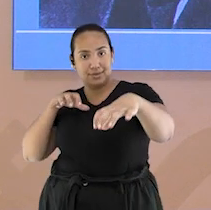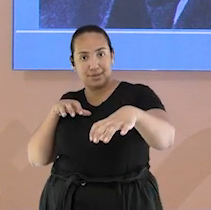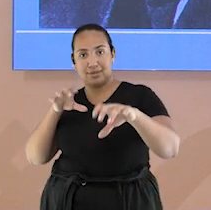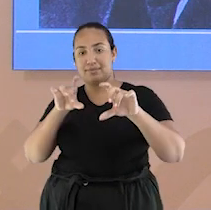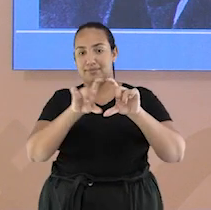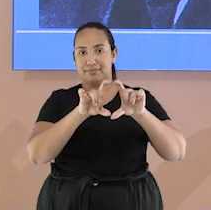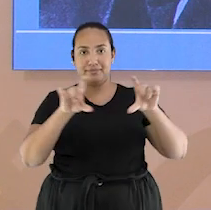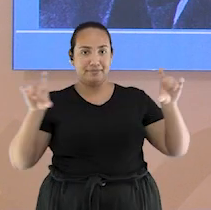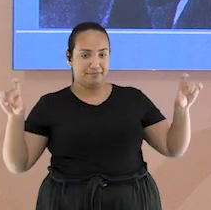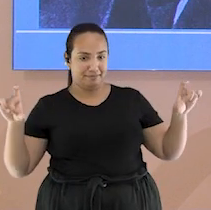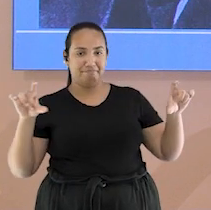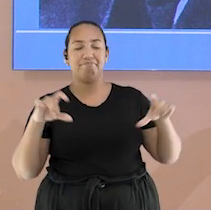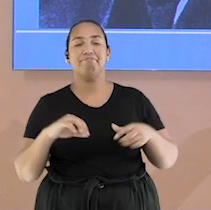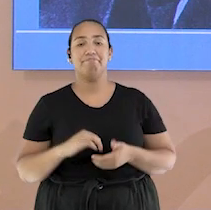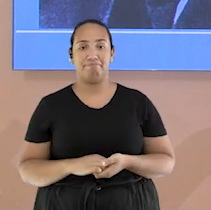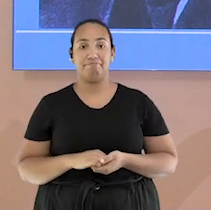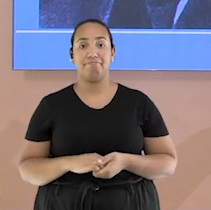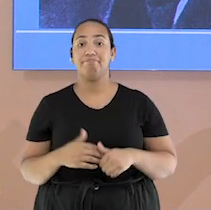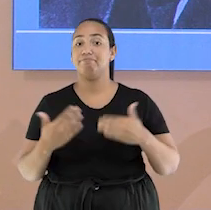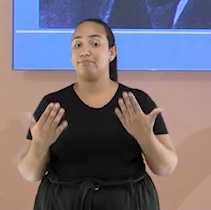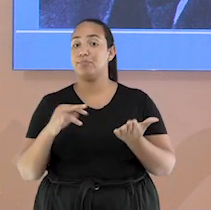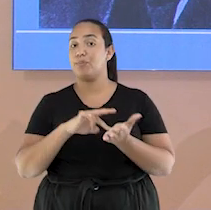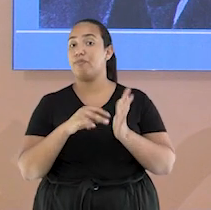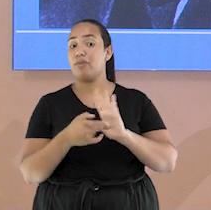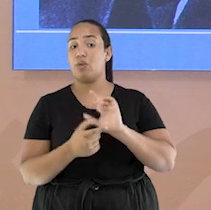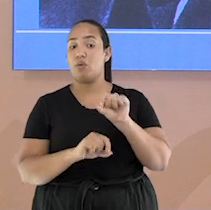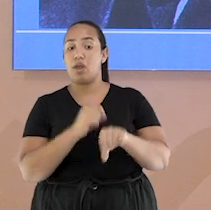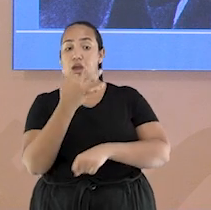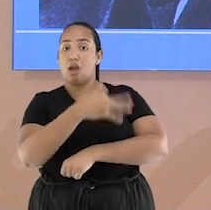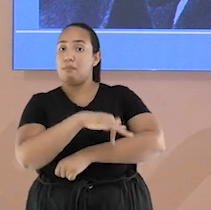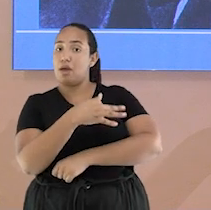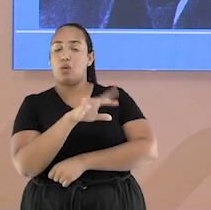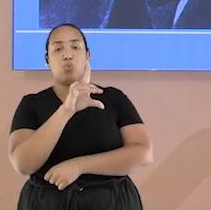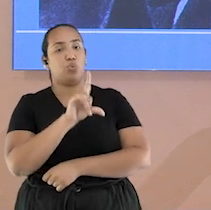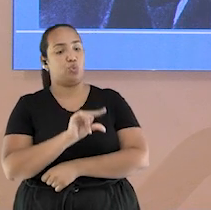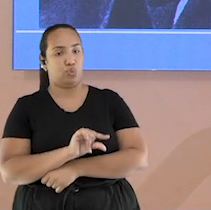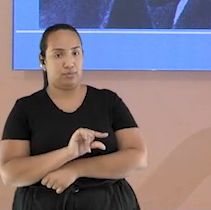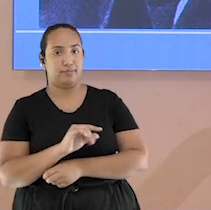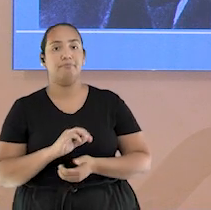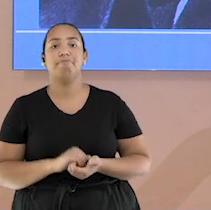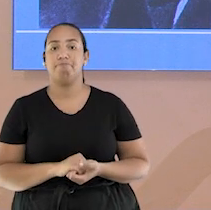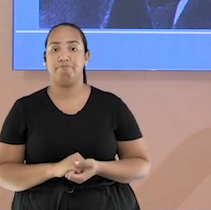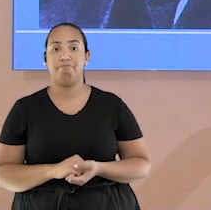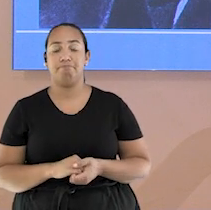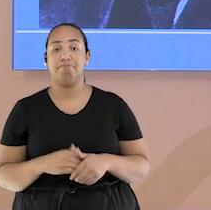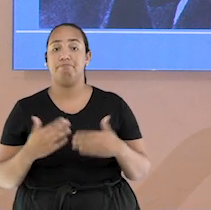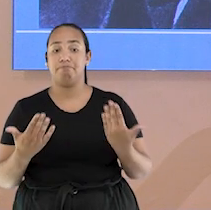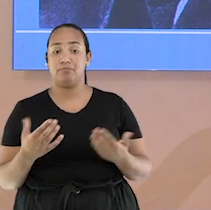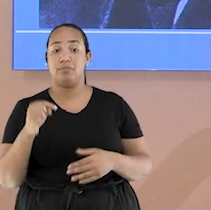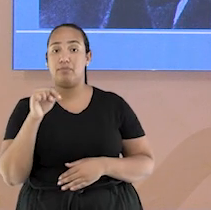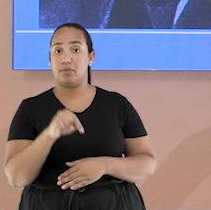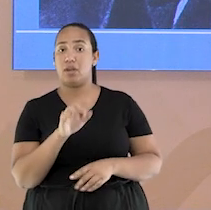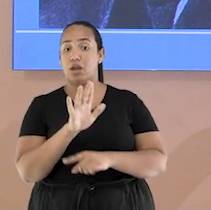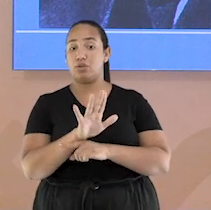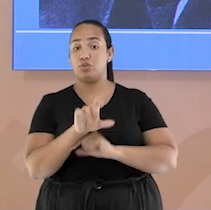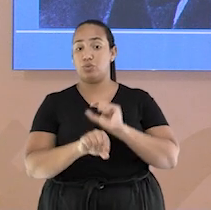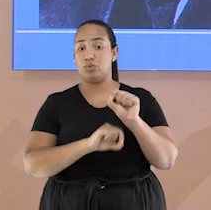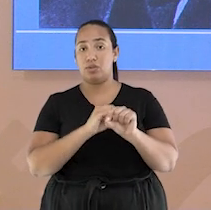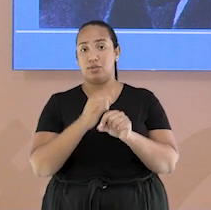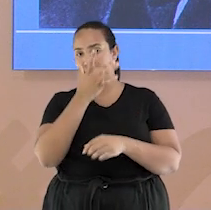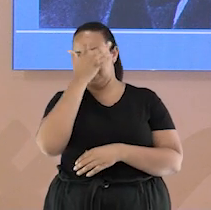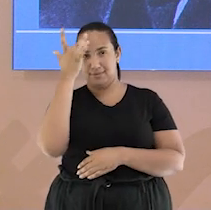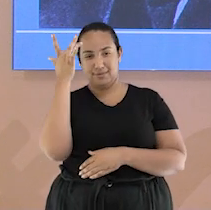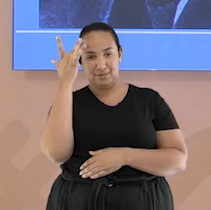Isso trazia menos chances de lesões. Essa modalidade favoreceu os associados mais velhos da